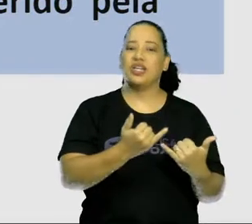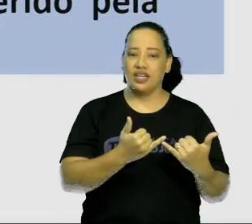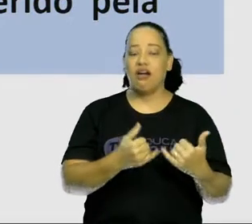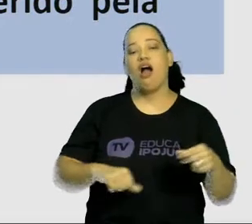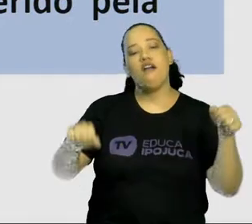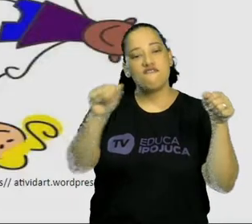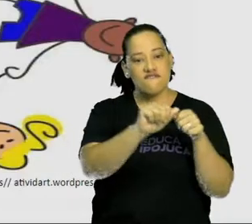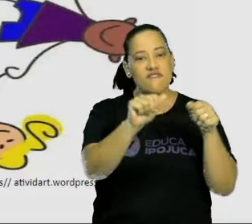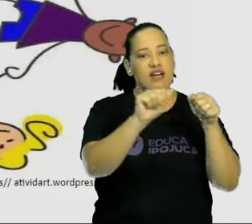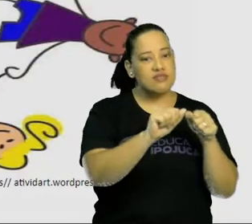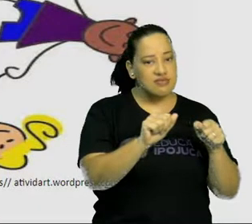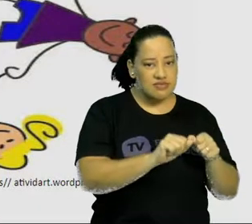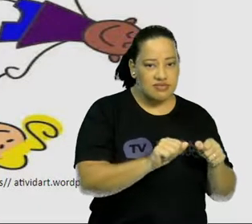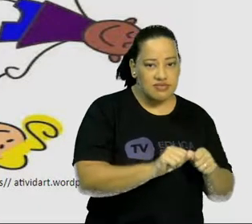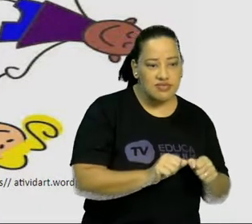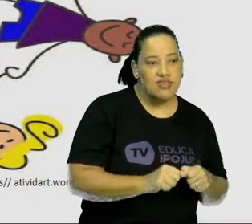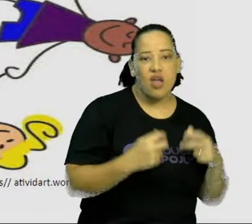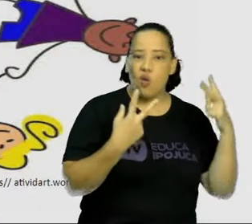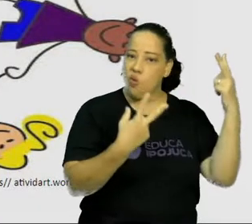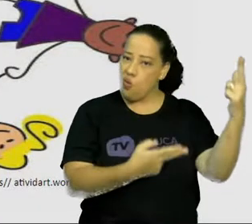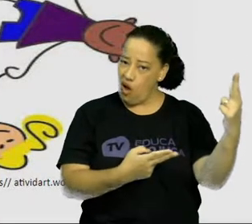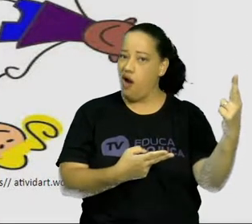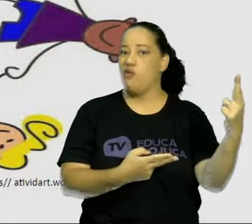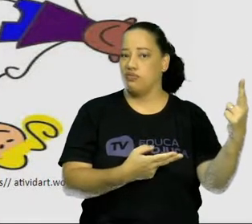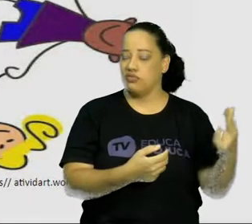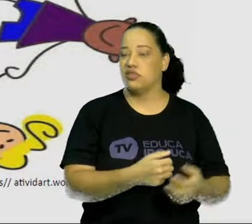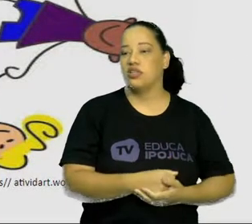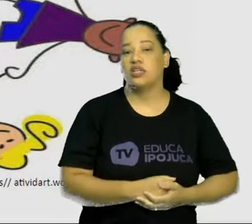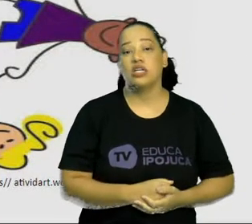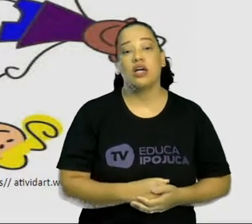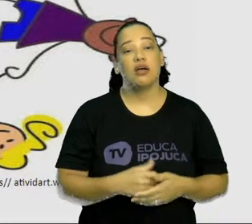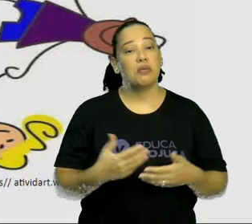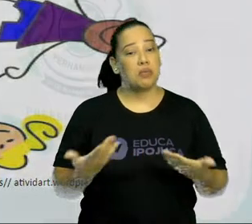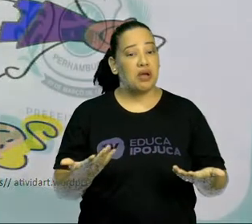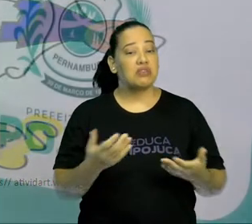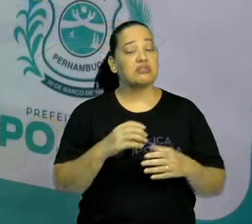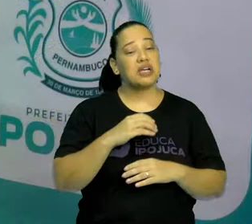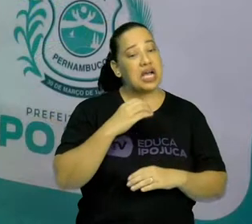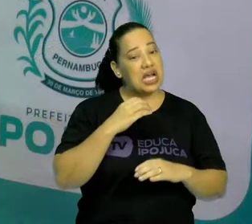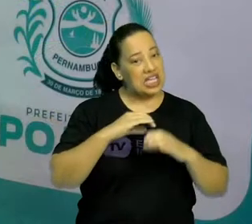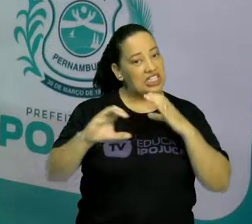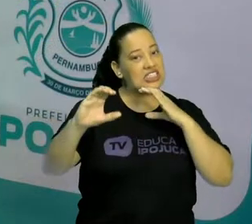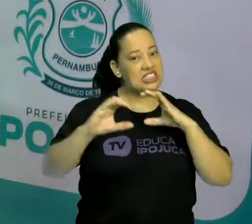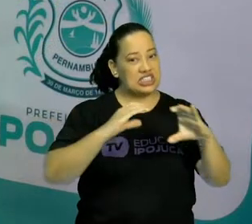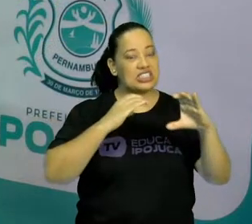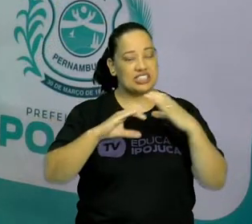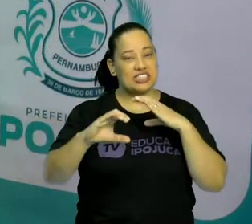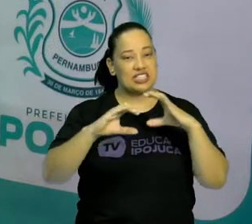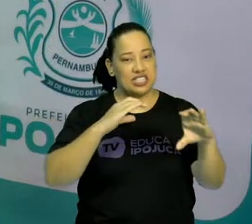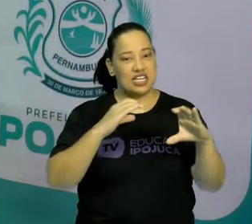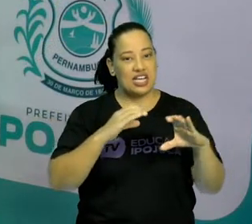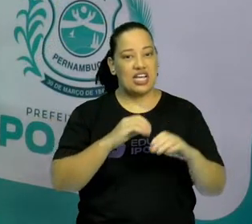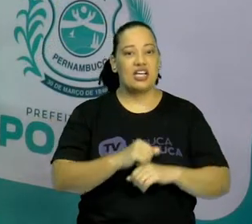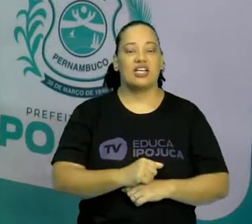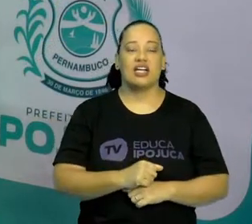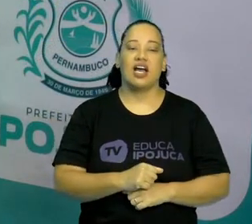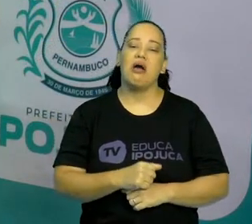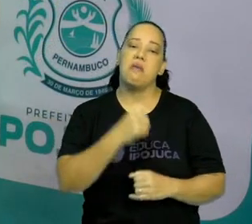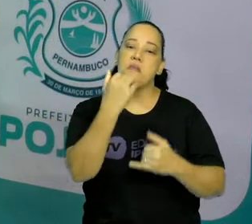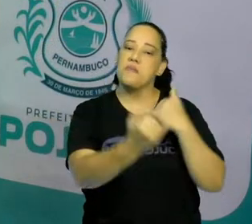letra. Bom, e com as cantigas, é possível